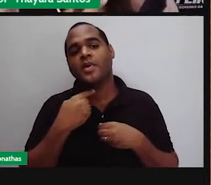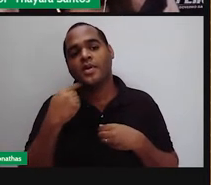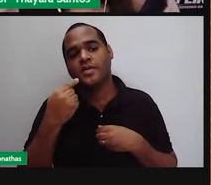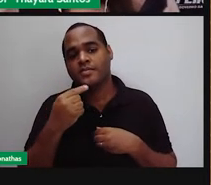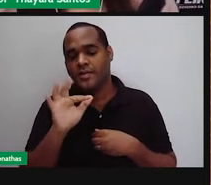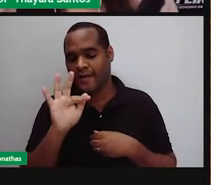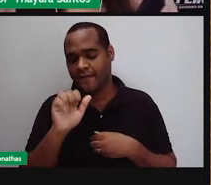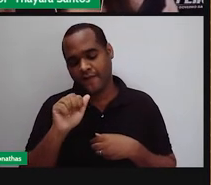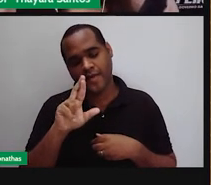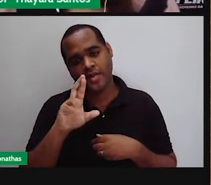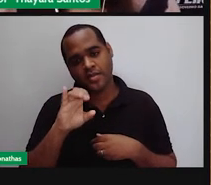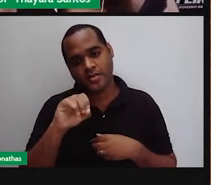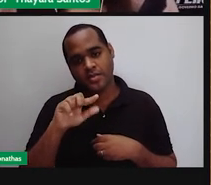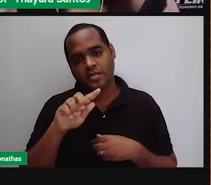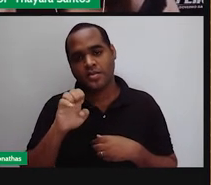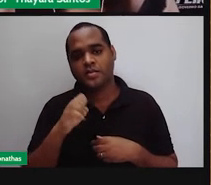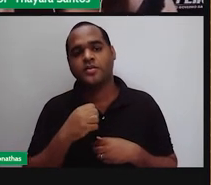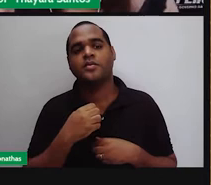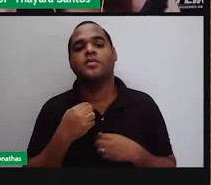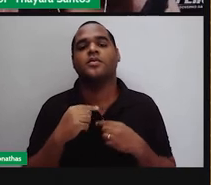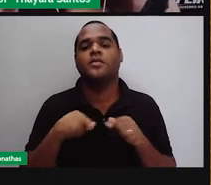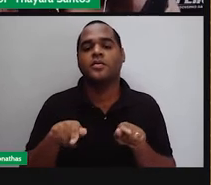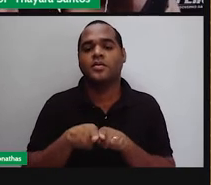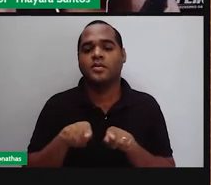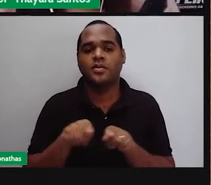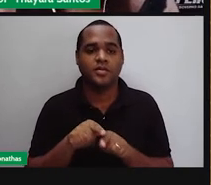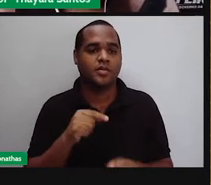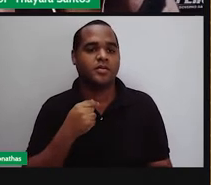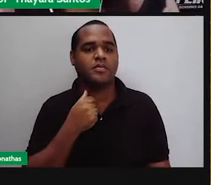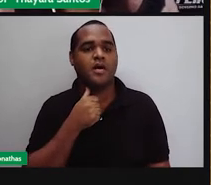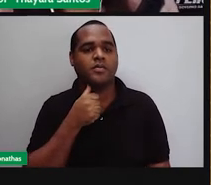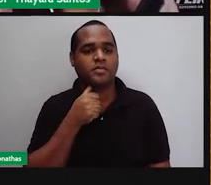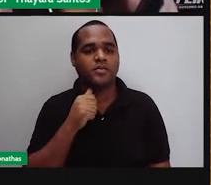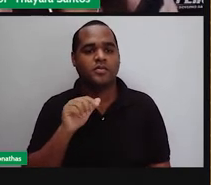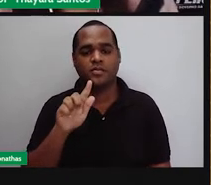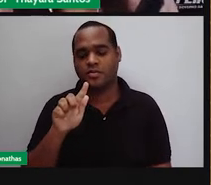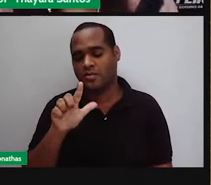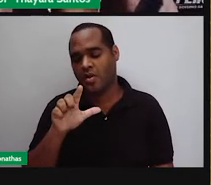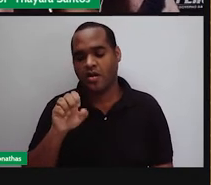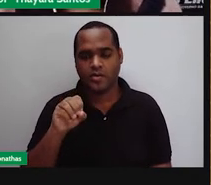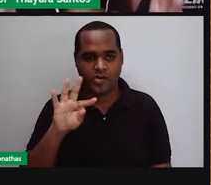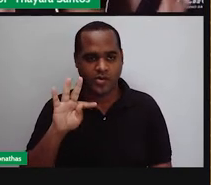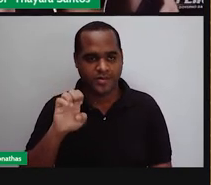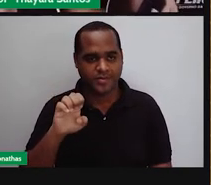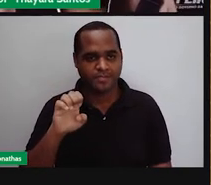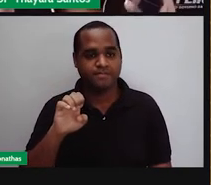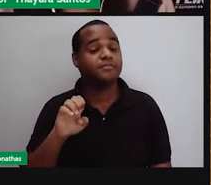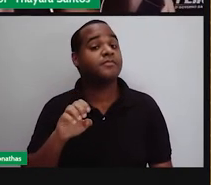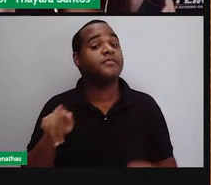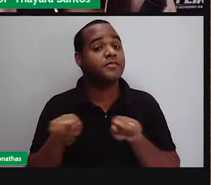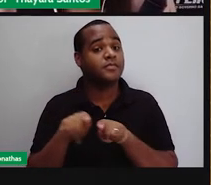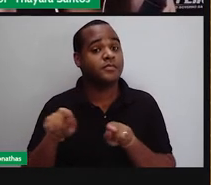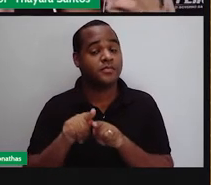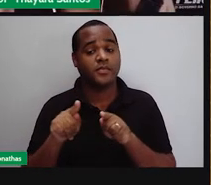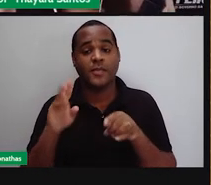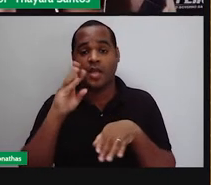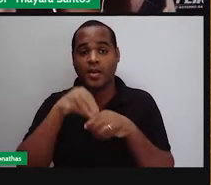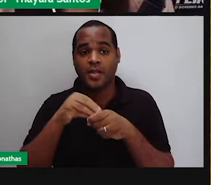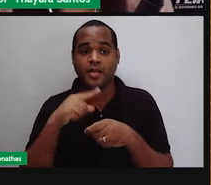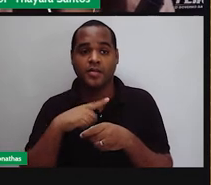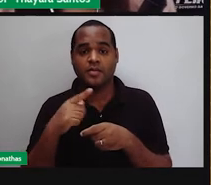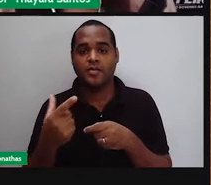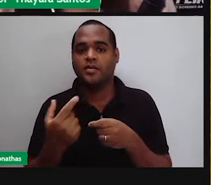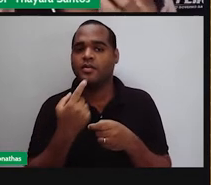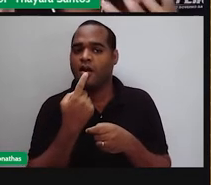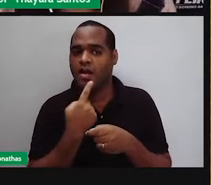faringe, e também na região que a gente chama de epiglote. Então, mas a maior concentração de papilas